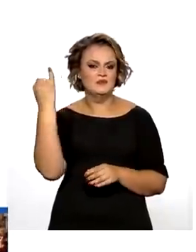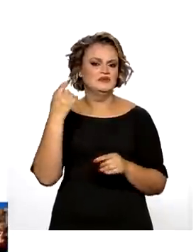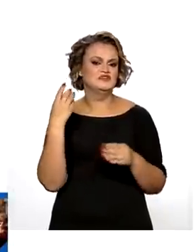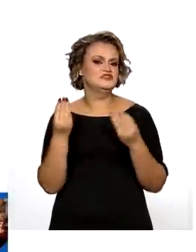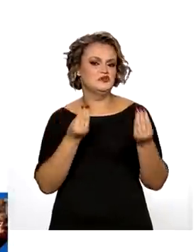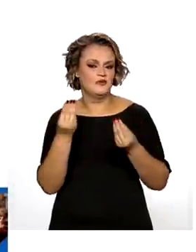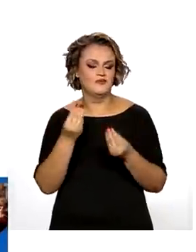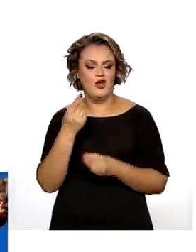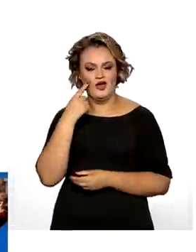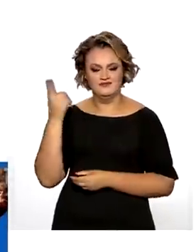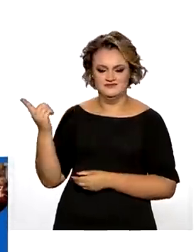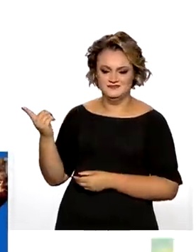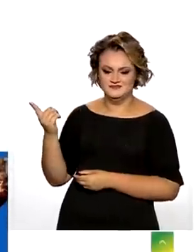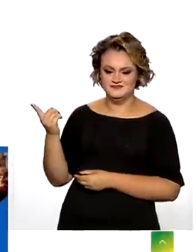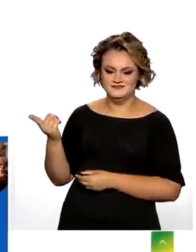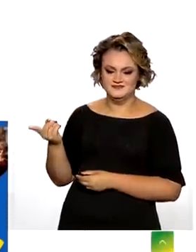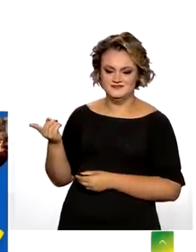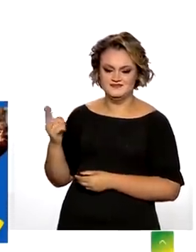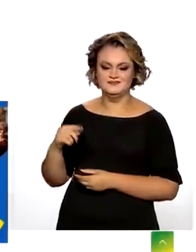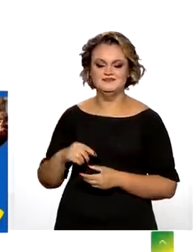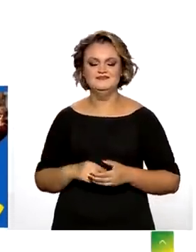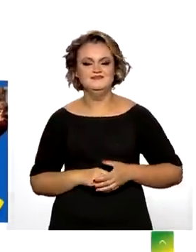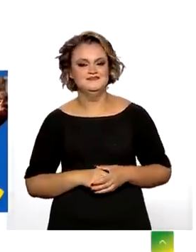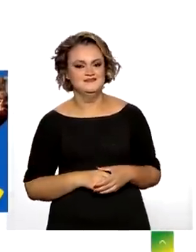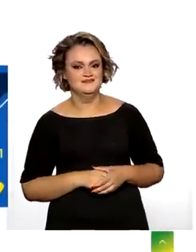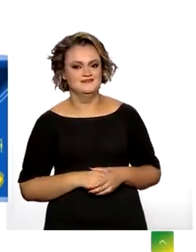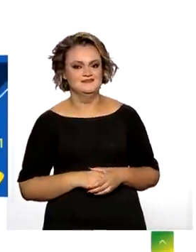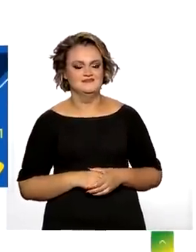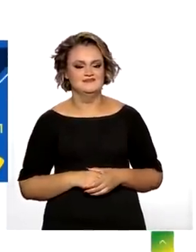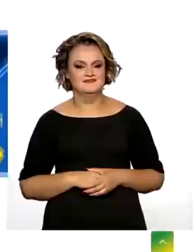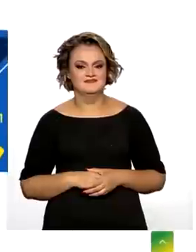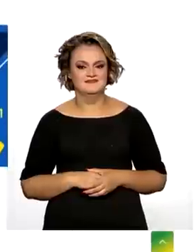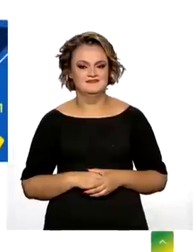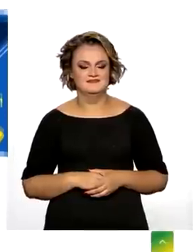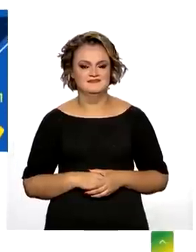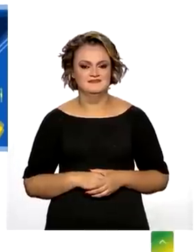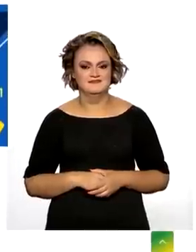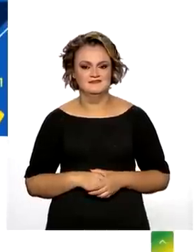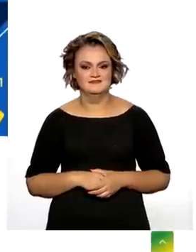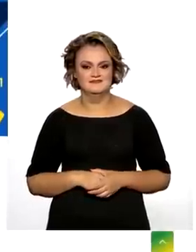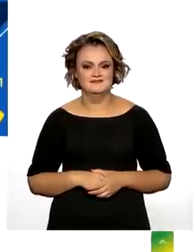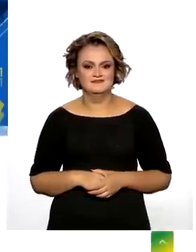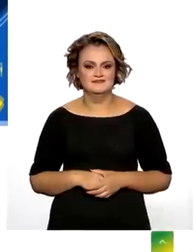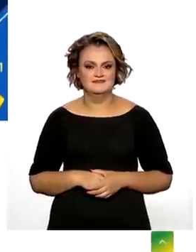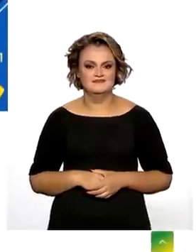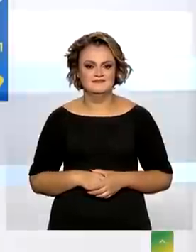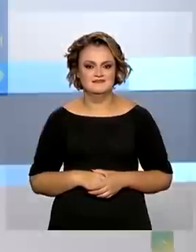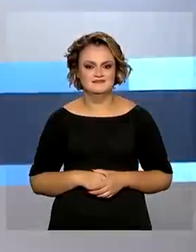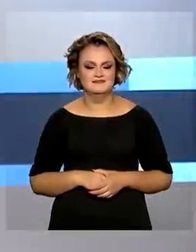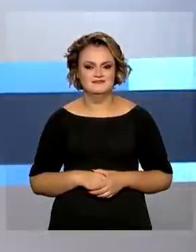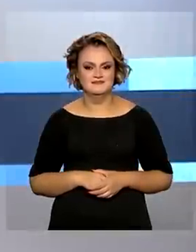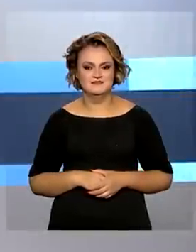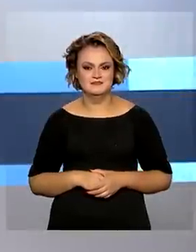patrona. Confira lá, agenciabrasil.ebc.com.br.